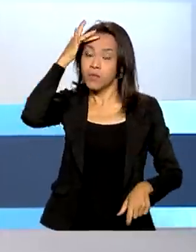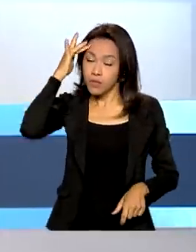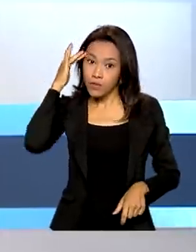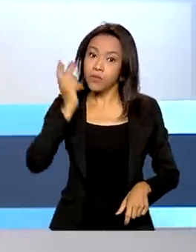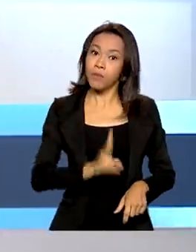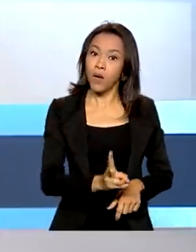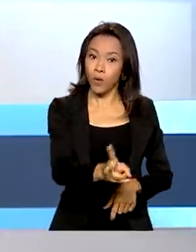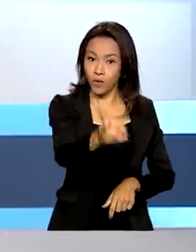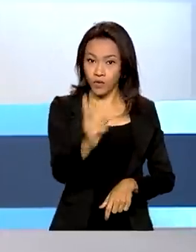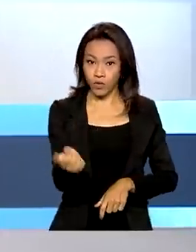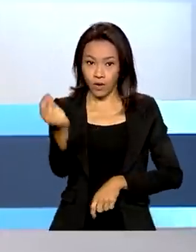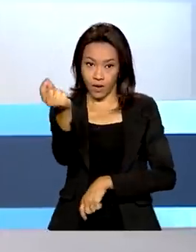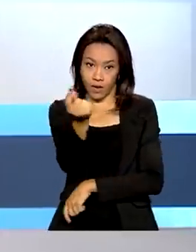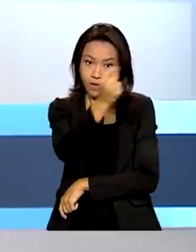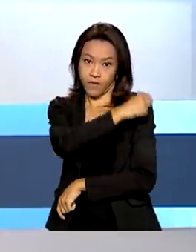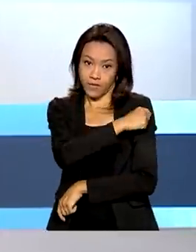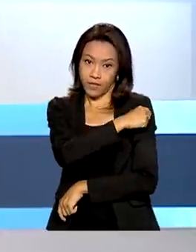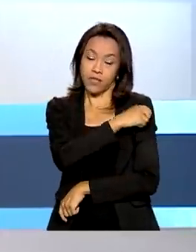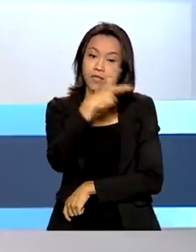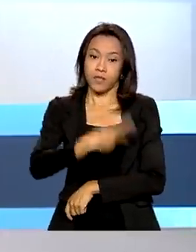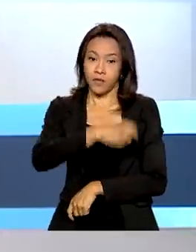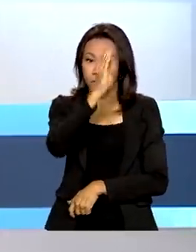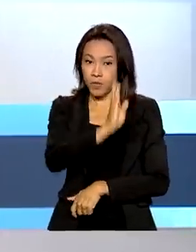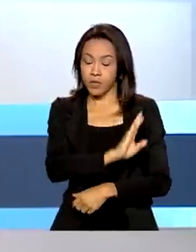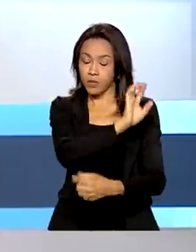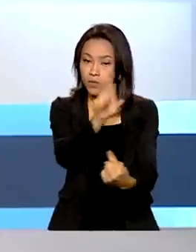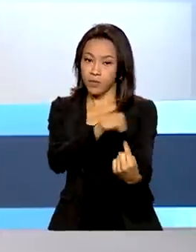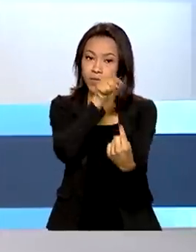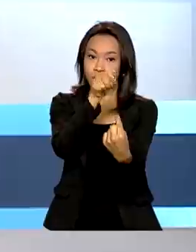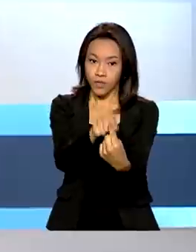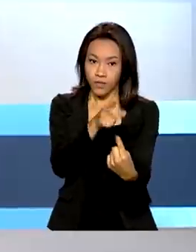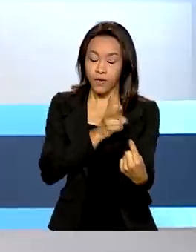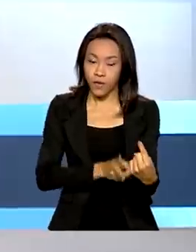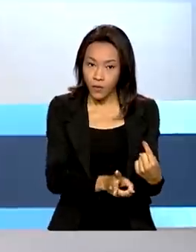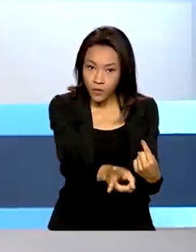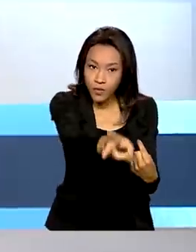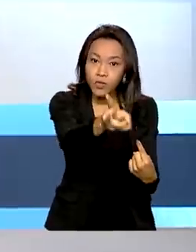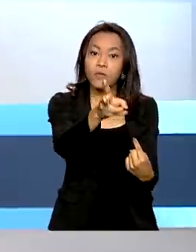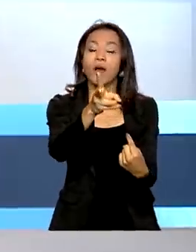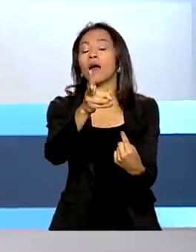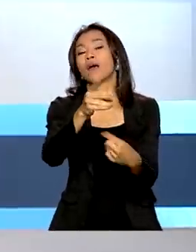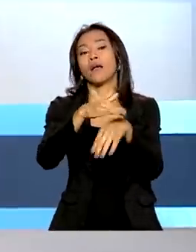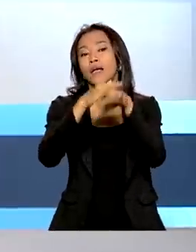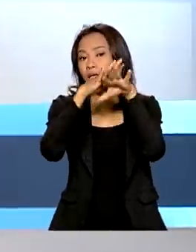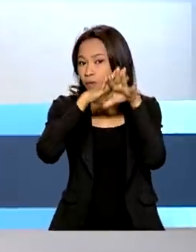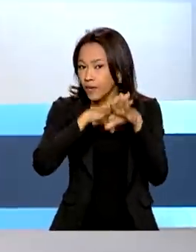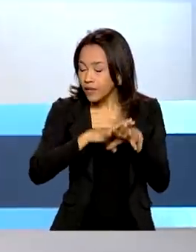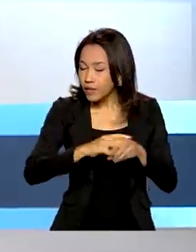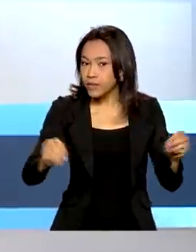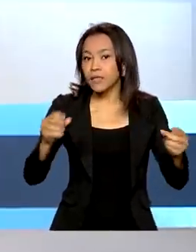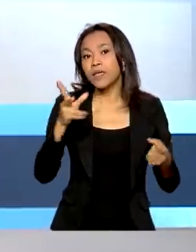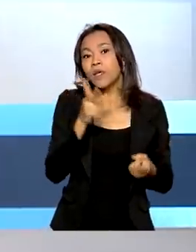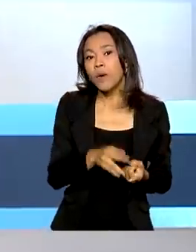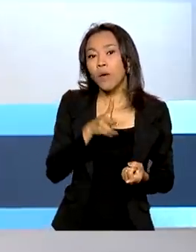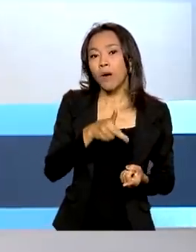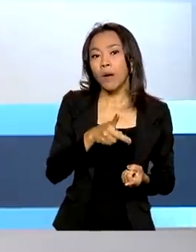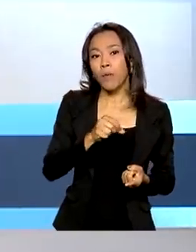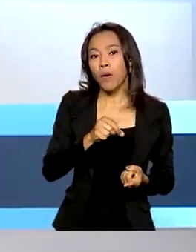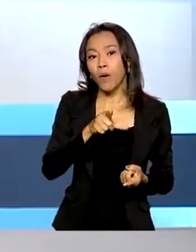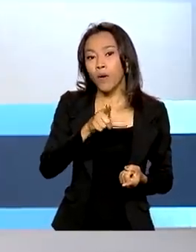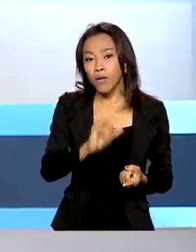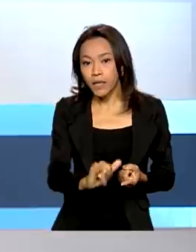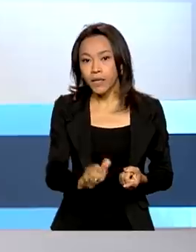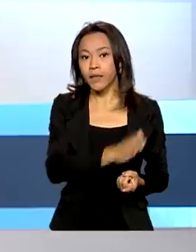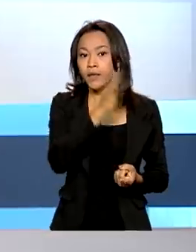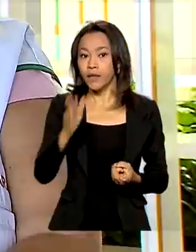cobertura vacinal em alta no país. A meta é garantir que continuem reerradicadas doenças como a poliomielite